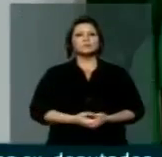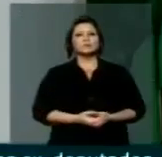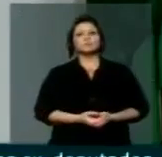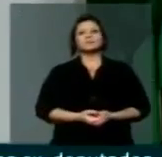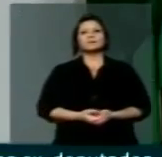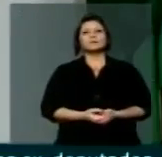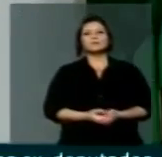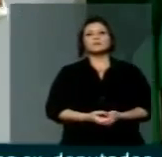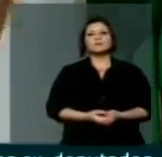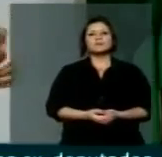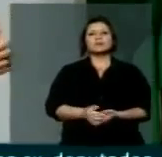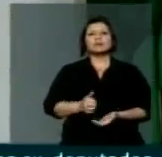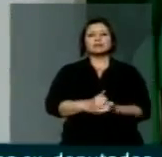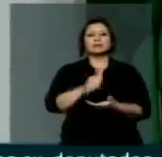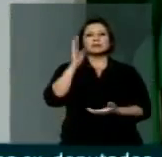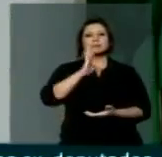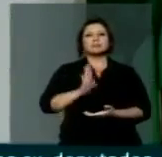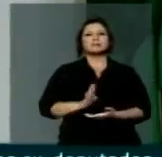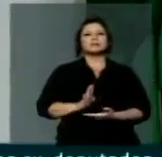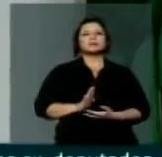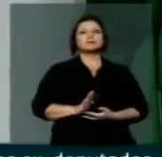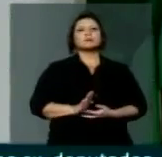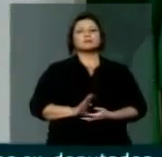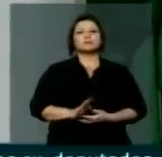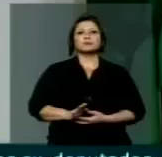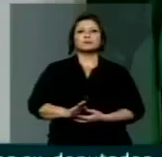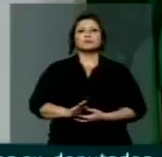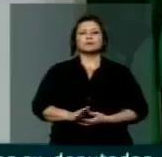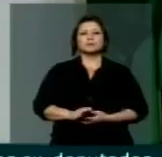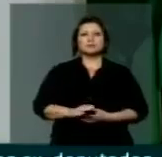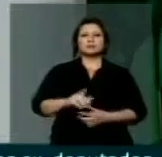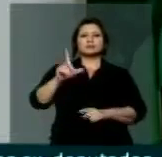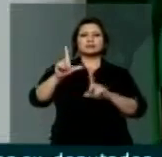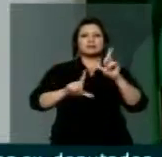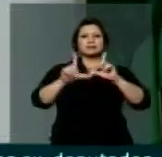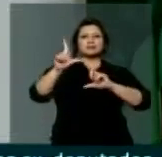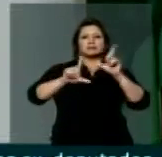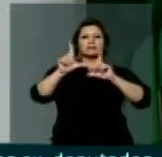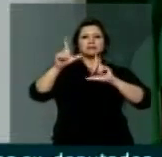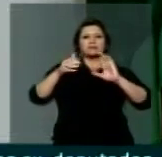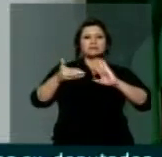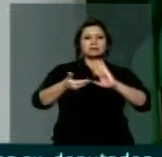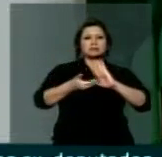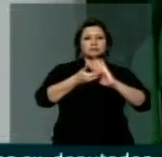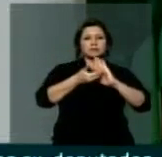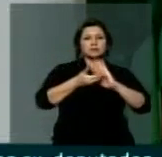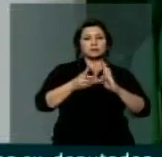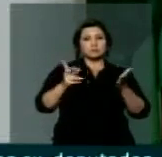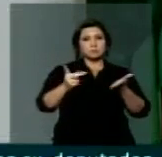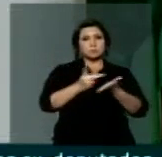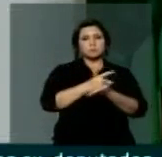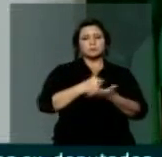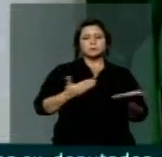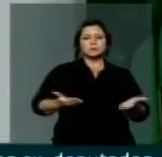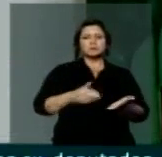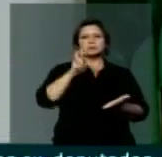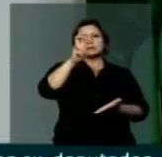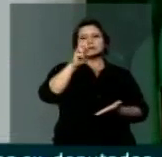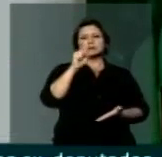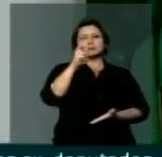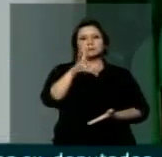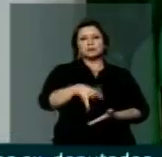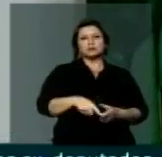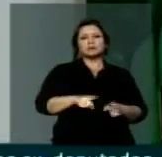assistência do Brasil inteiro, através da TV Câmara, para anunciar que nós perdemos, hoje, às cinco da manhã,